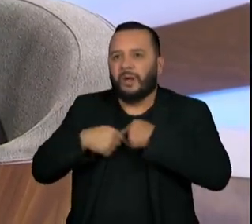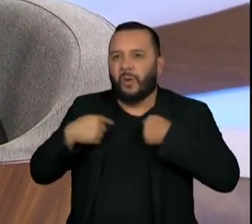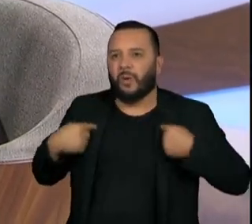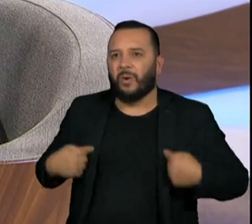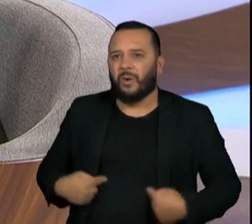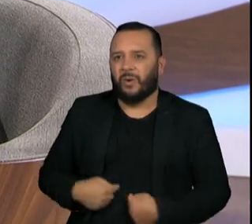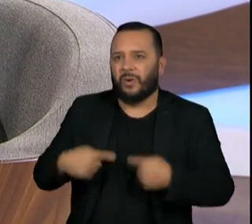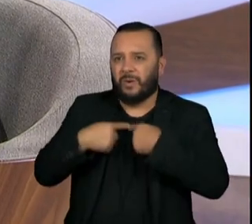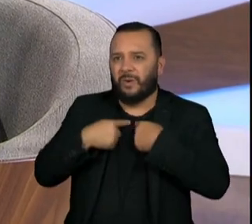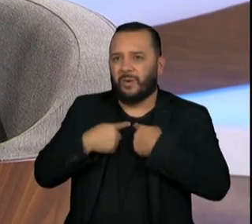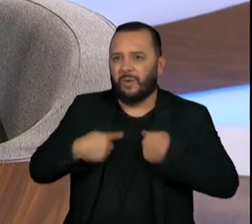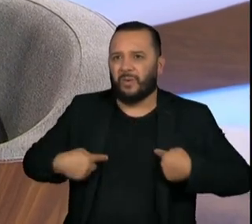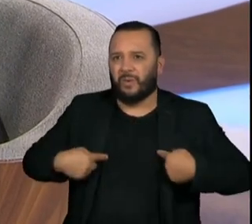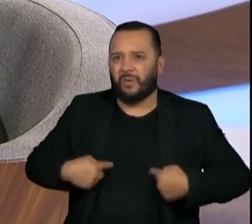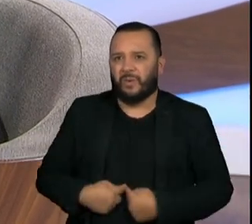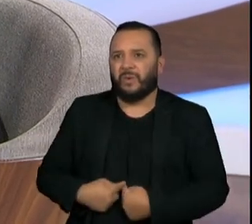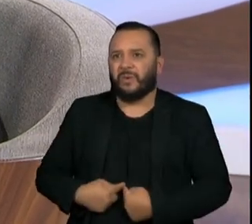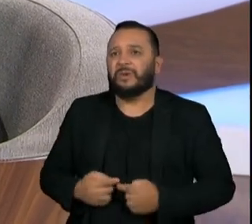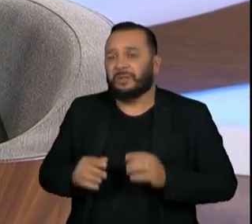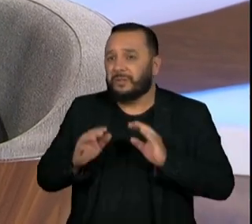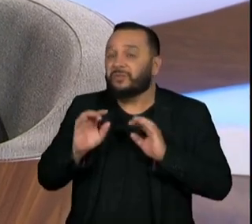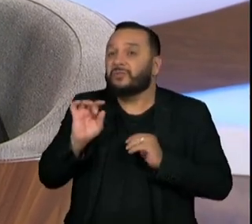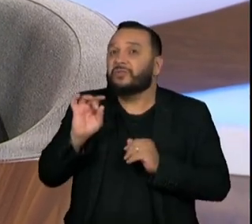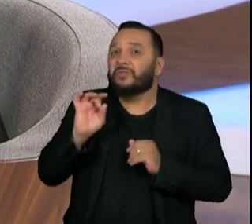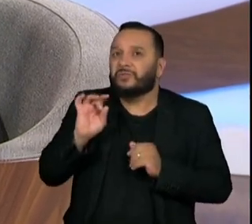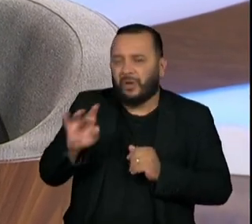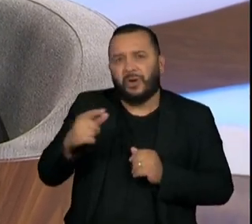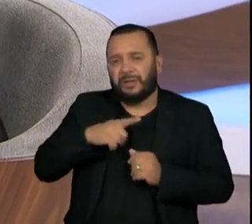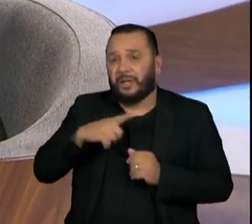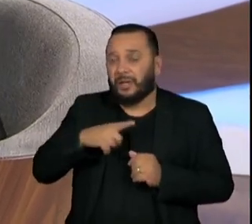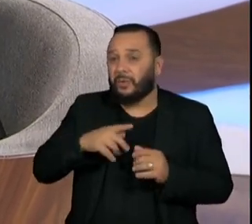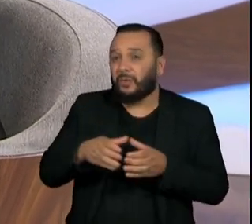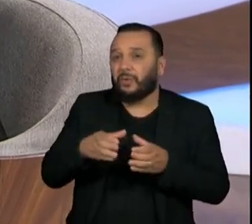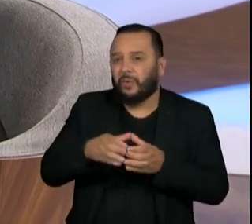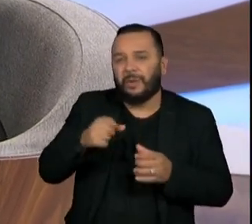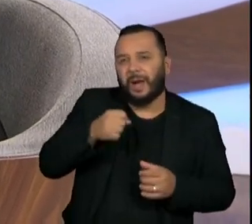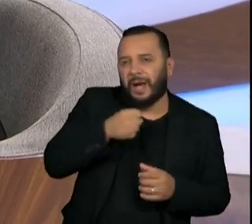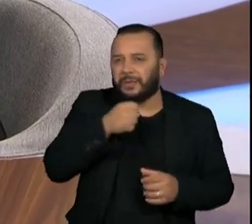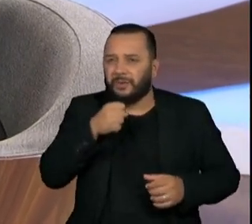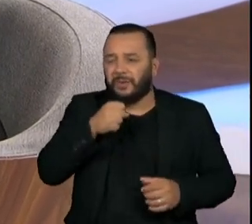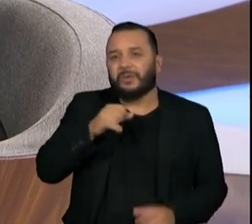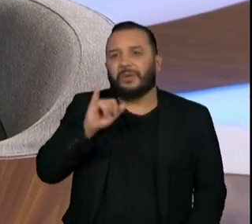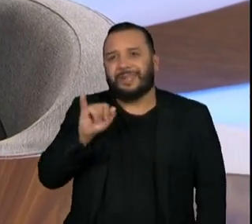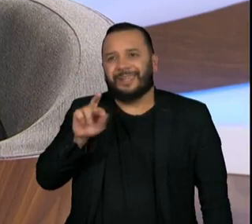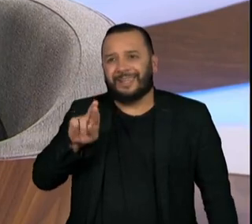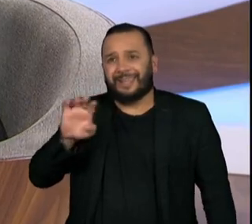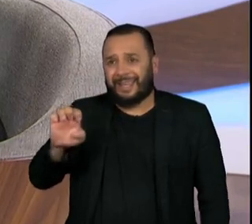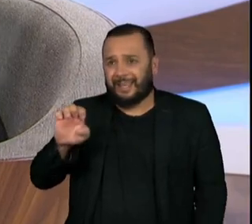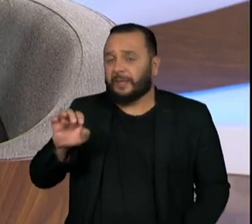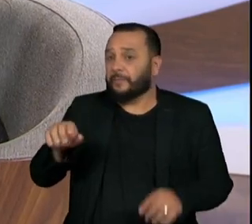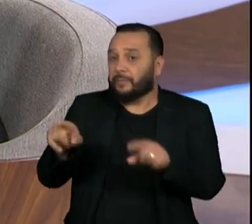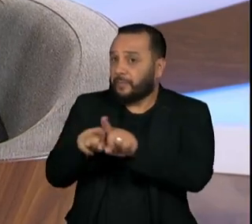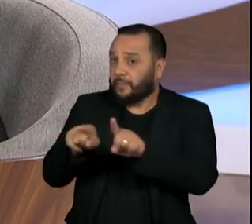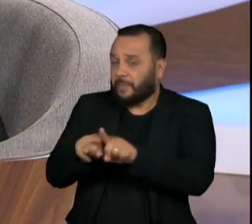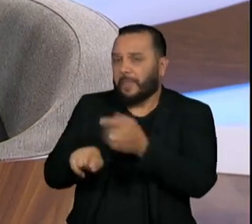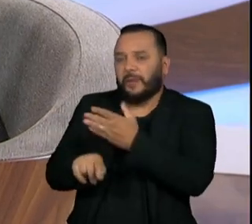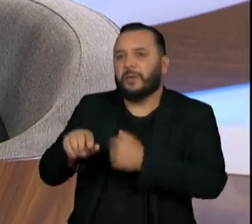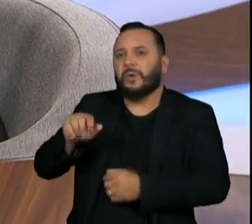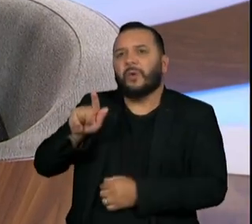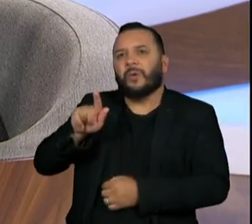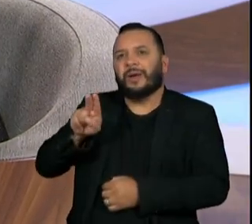tinha mais bagagem fazendo aquilo eram os cantores do Ilê, que foi Guiguiu que me ensinou a cantar o Mais Belo dos Belos, e que apesar de eu saber